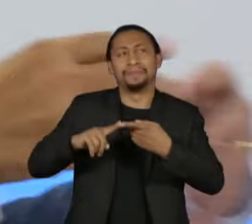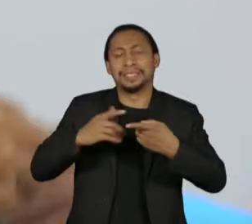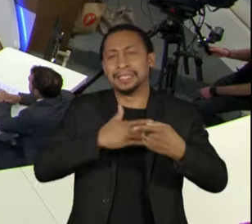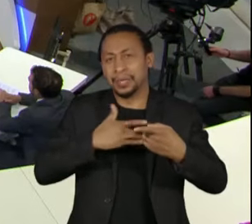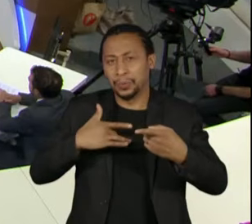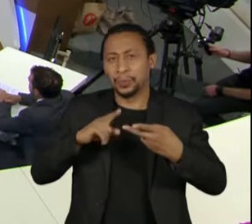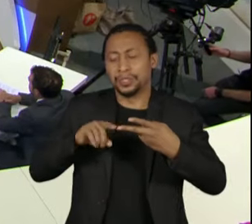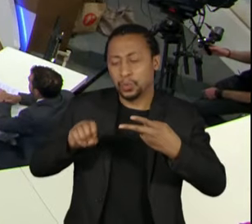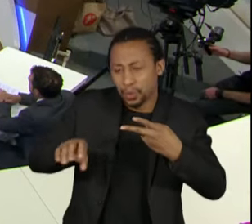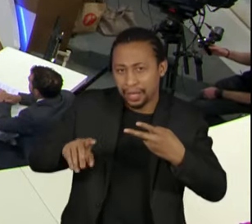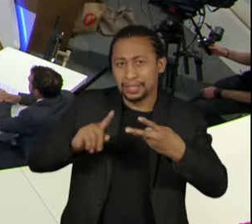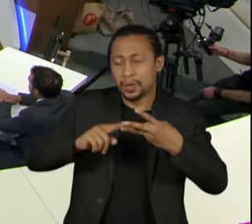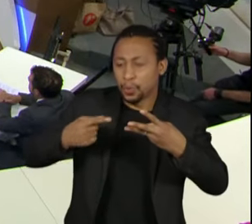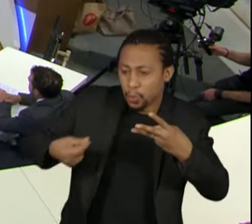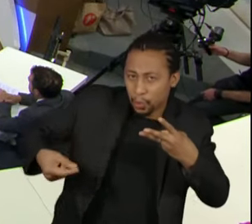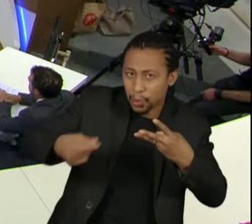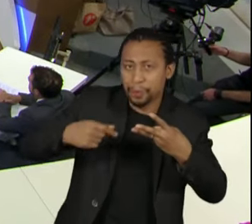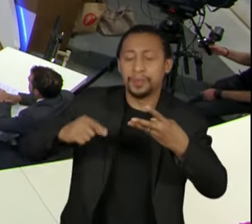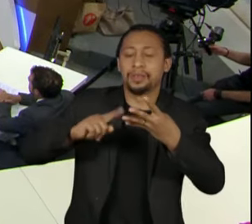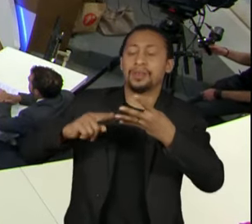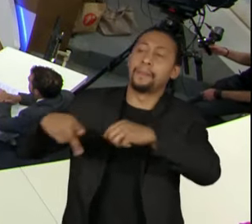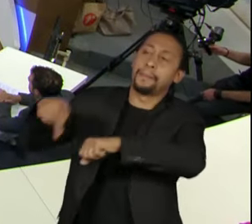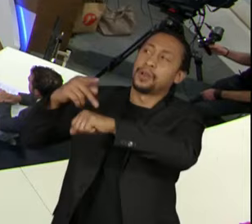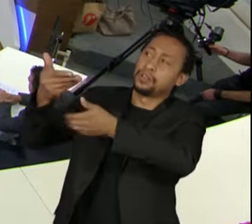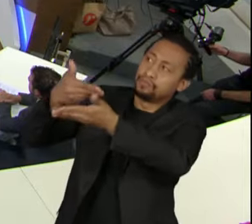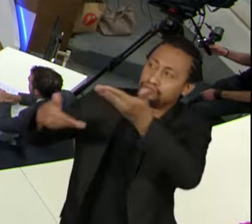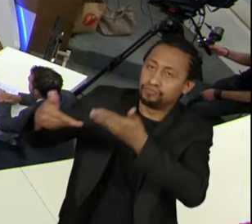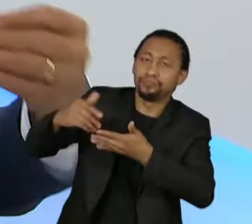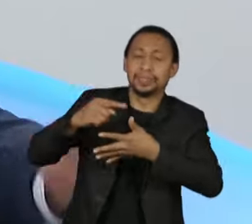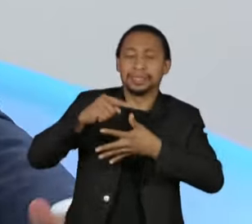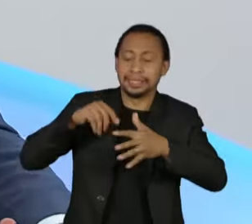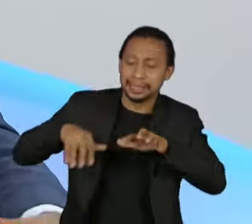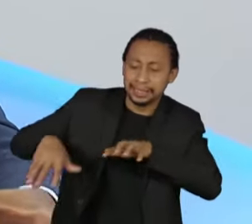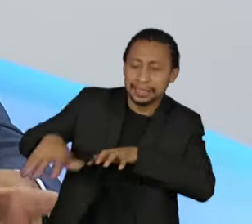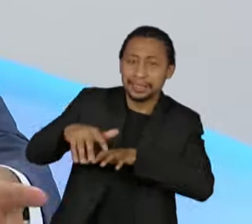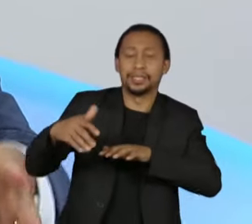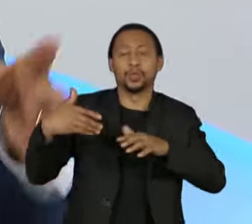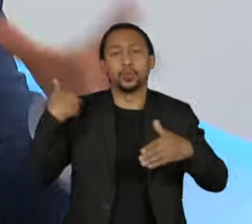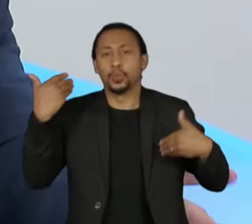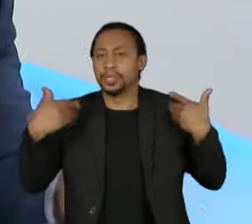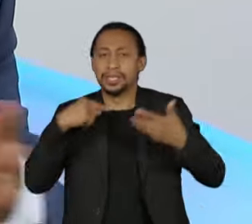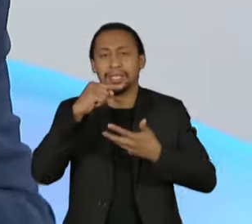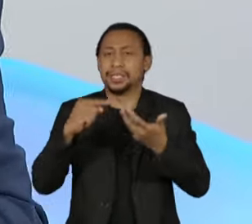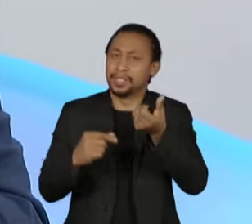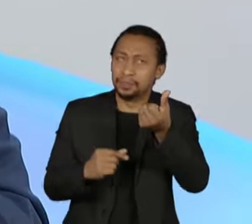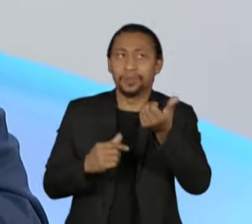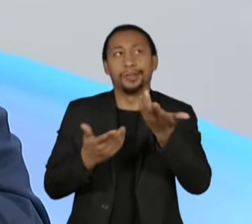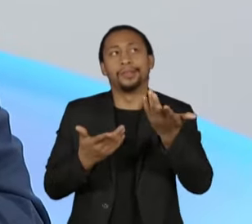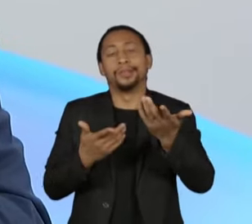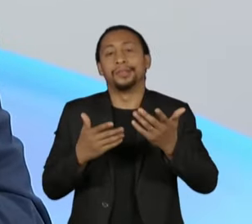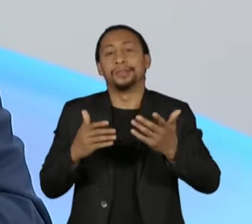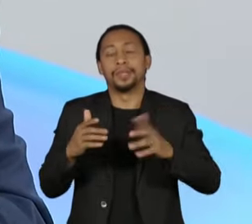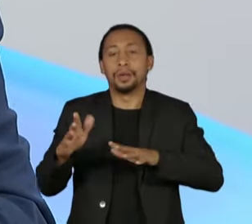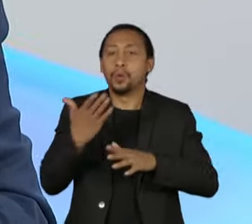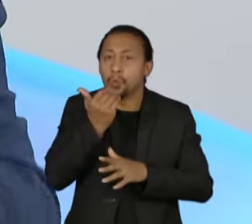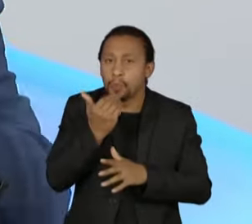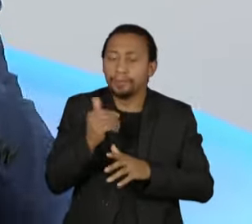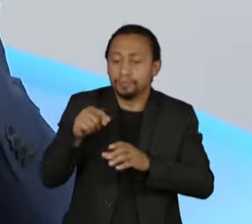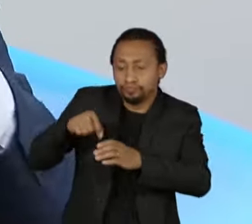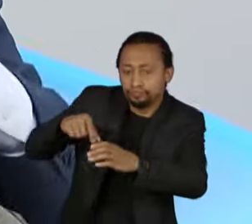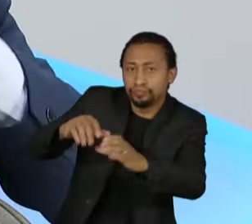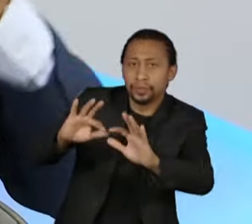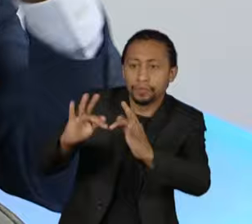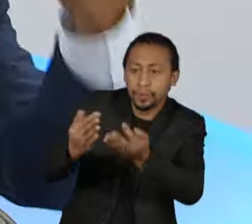economia, de relações internacionais, de infraestrutura, de turismo, de produção de alimentos com agricultura familiar.